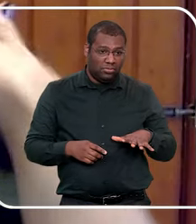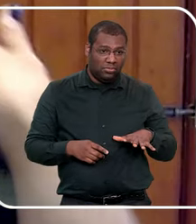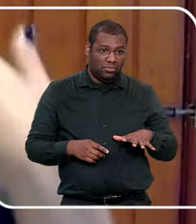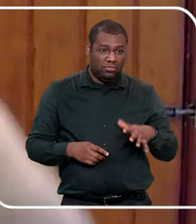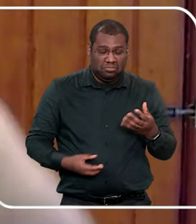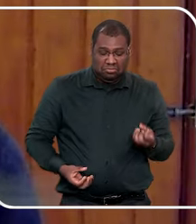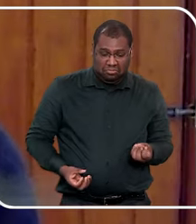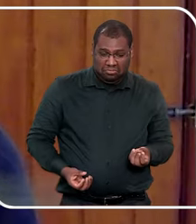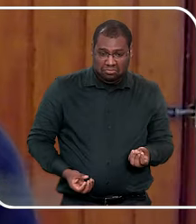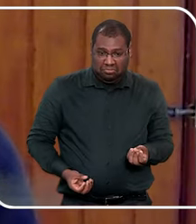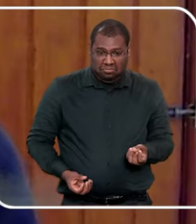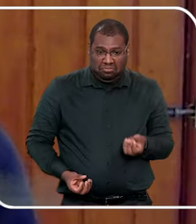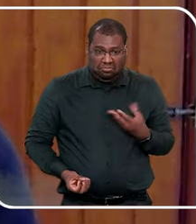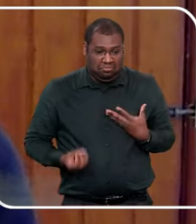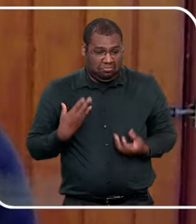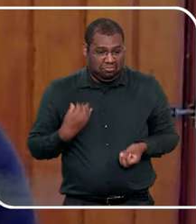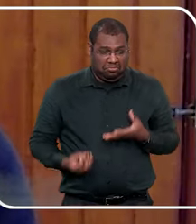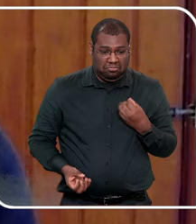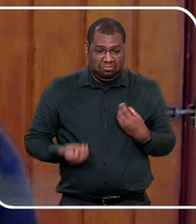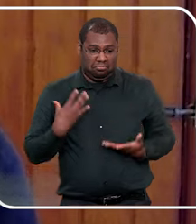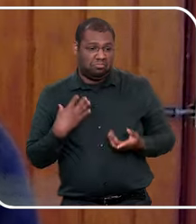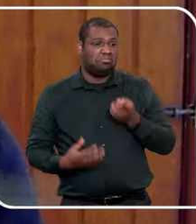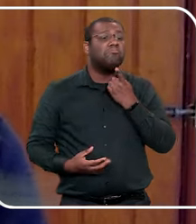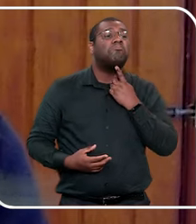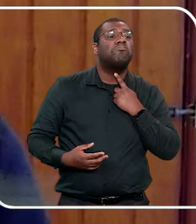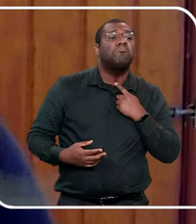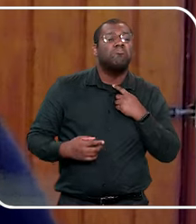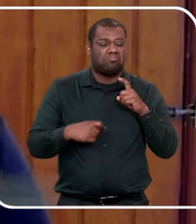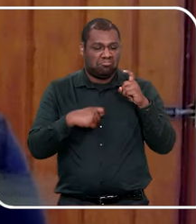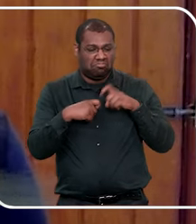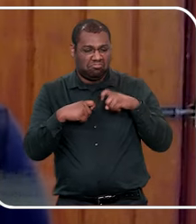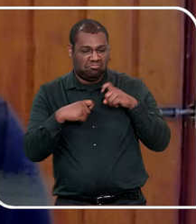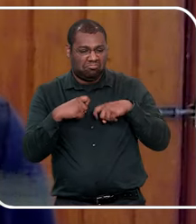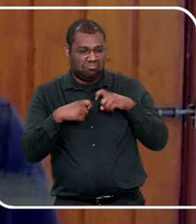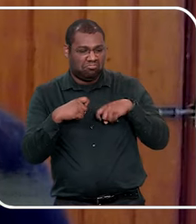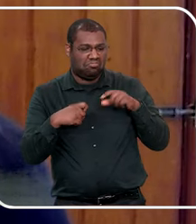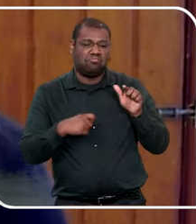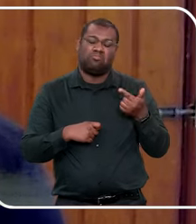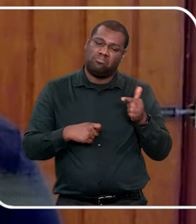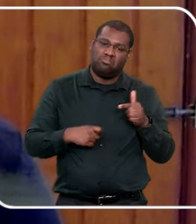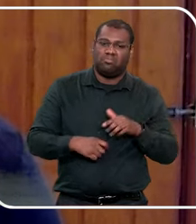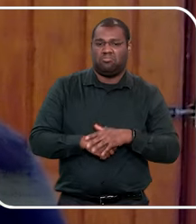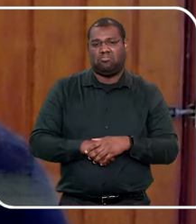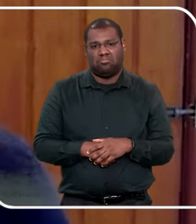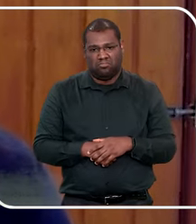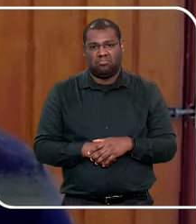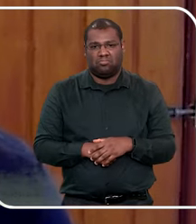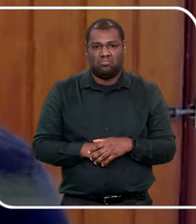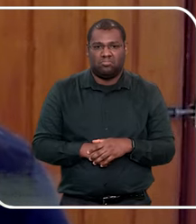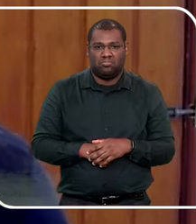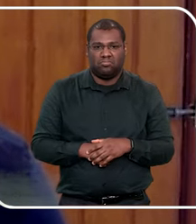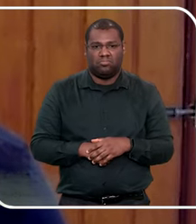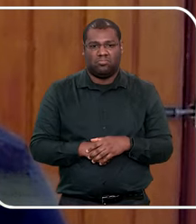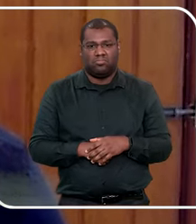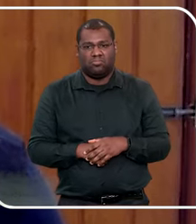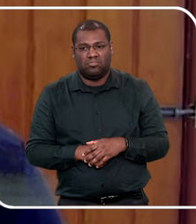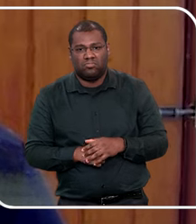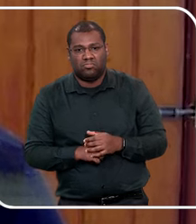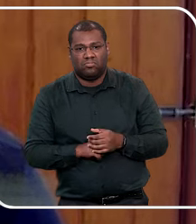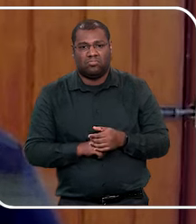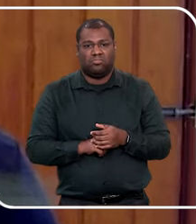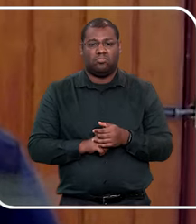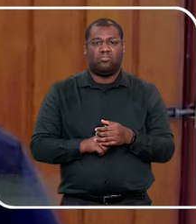maturidade física, para sentir as sensações, o objetivo do sexo é